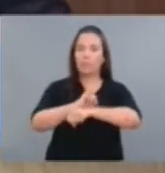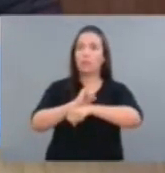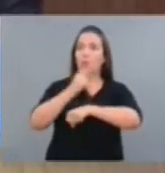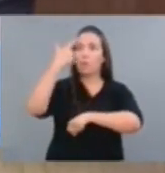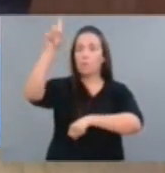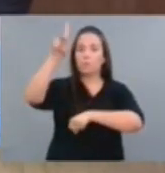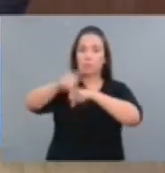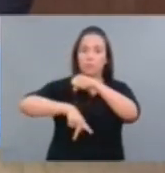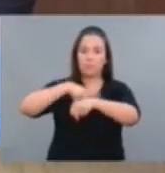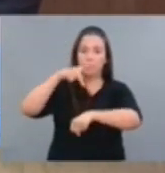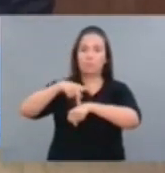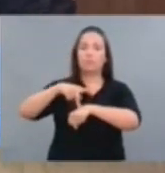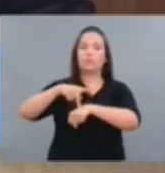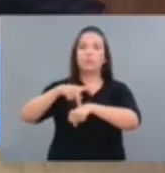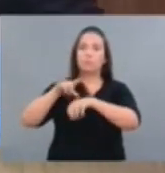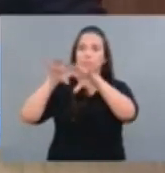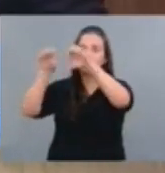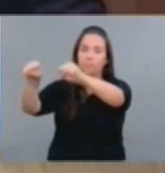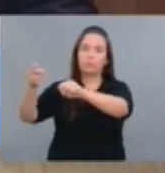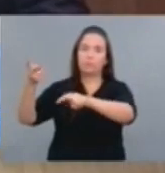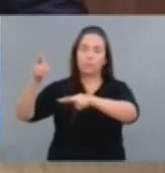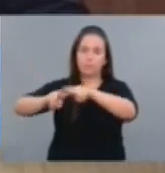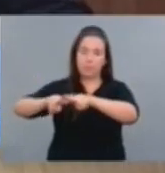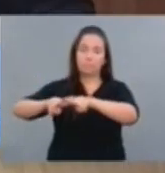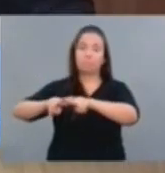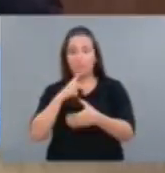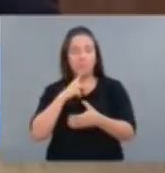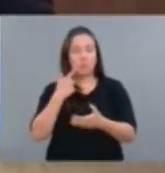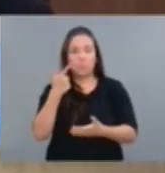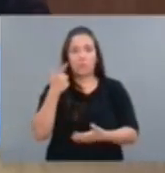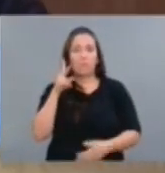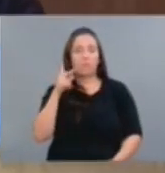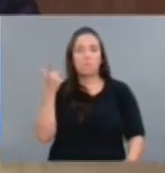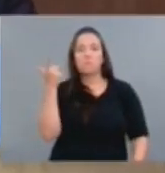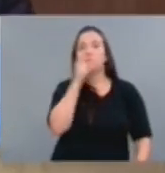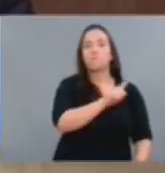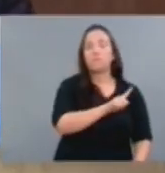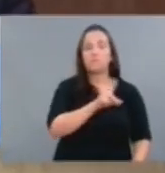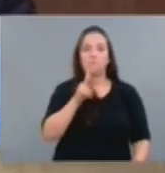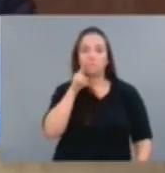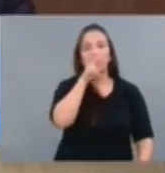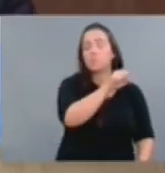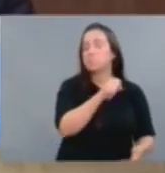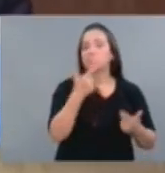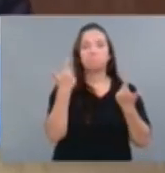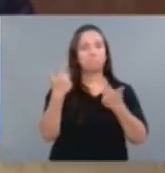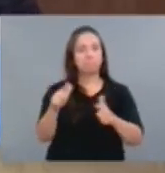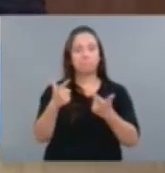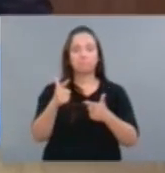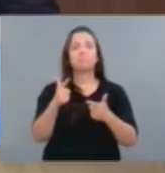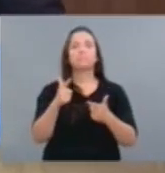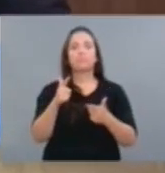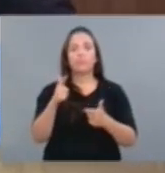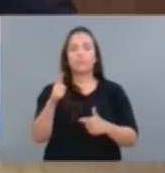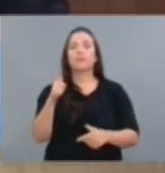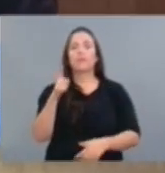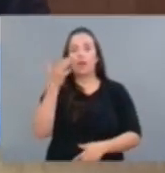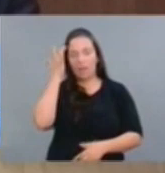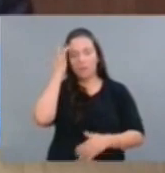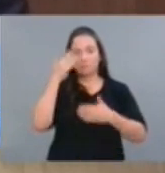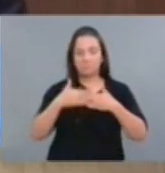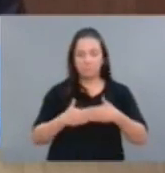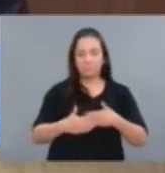Estão prendendo gente até fora do Brasil agora. O que é gente mais, a grande verdade, deputado Roberto, é que ainda antes da Semana Santa,